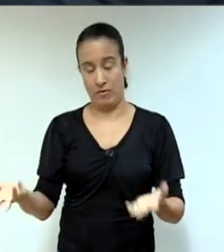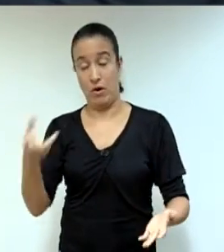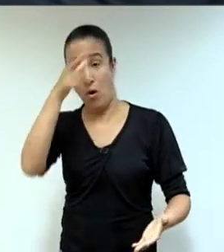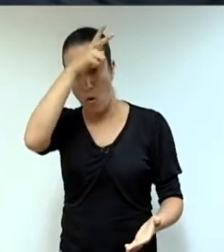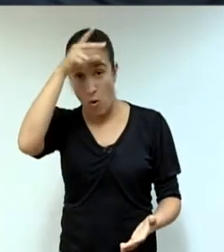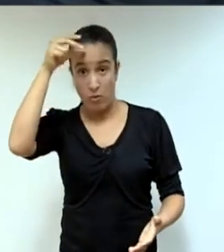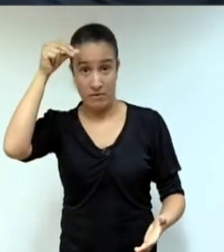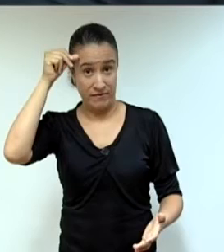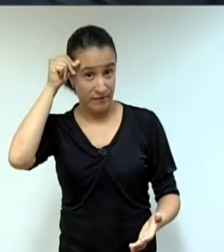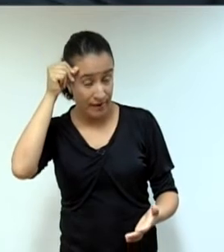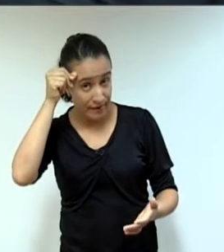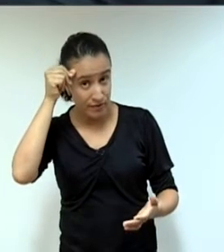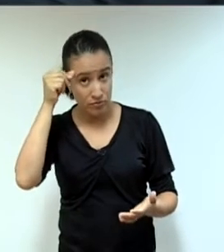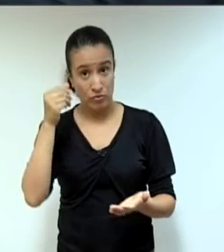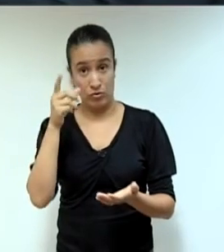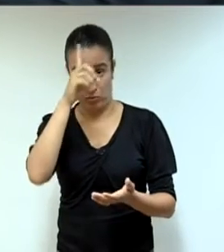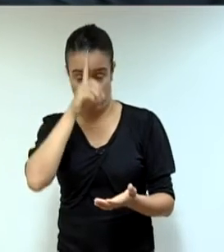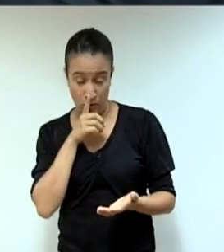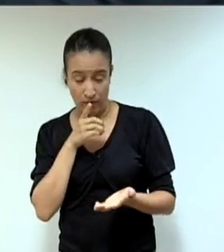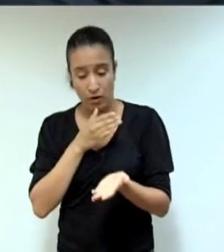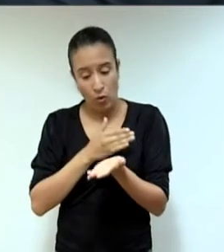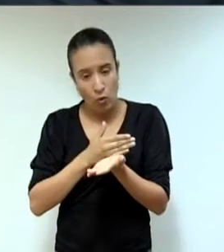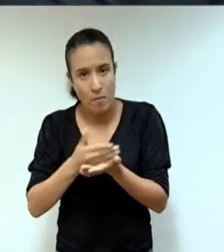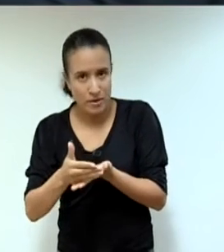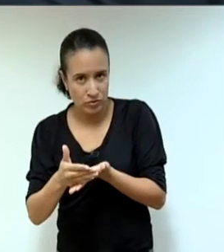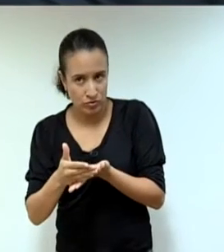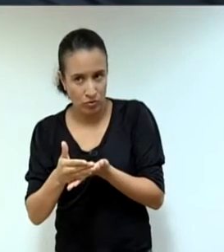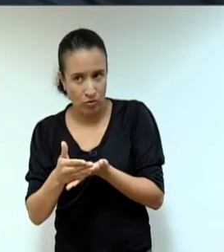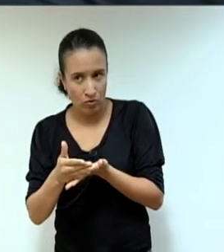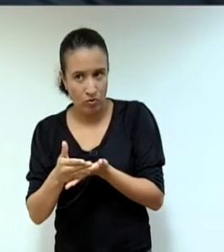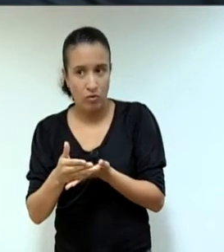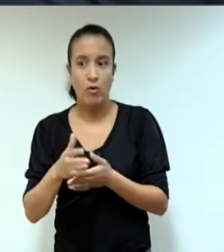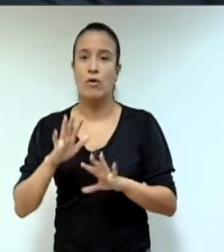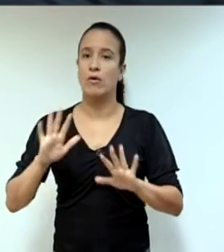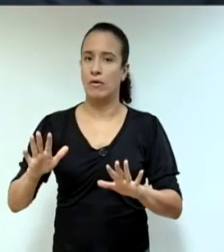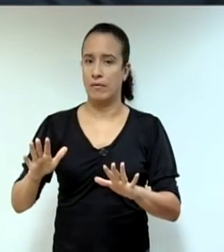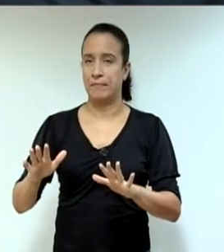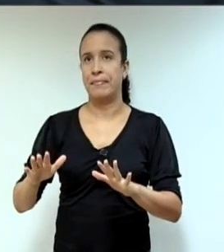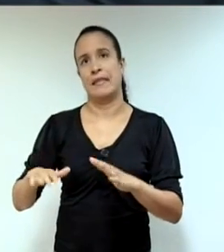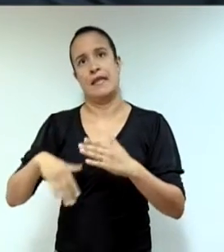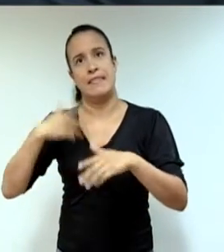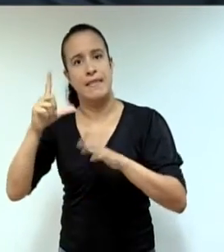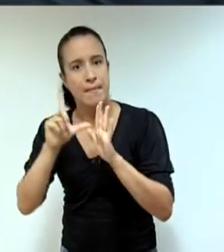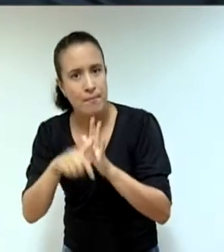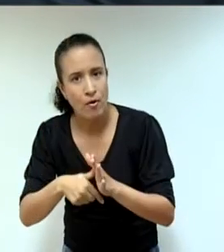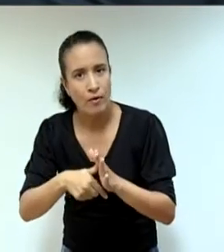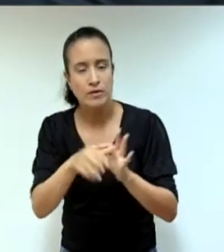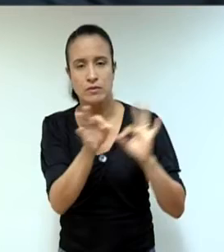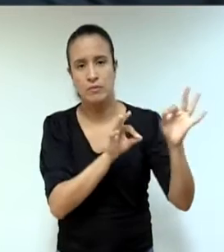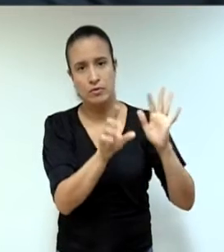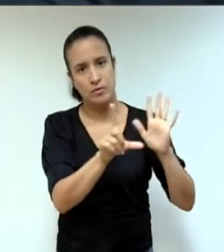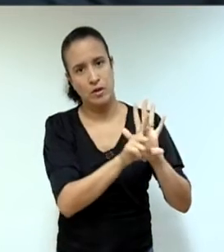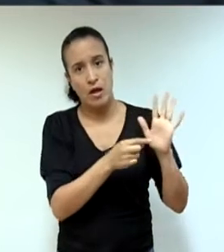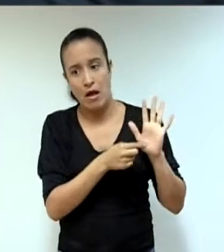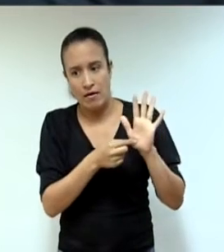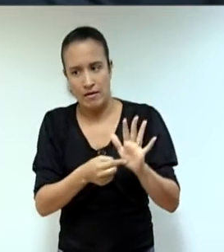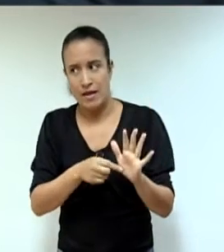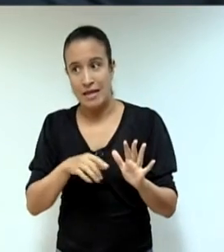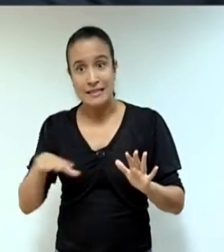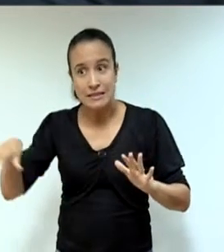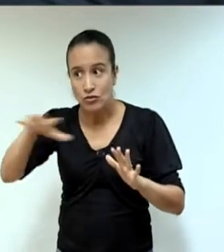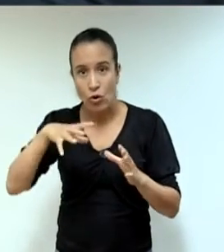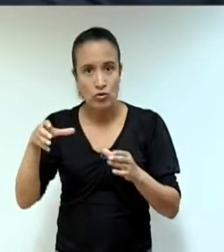com um percentual alto. Até agora é defensável. A partir da aprovação, e se a base do governo aprovar essa